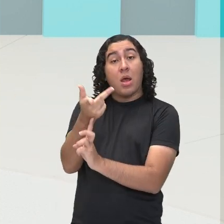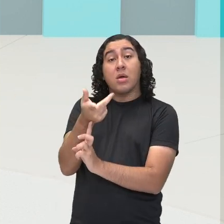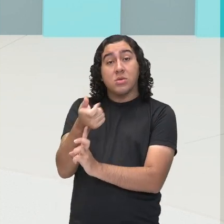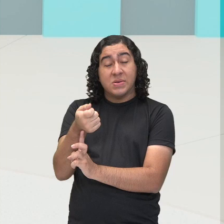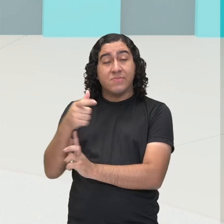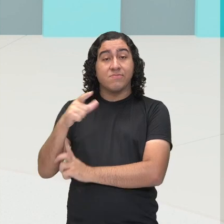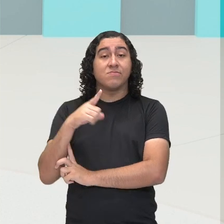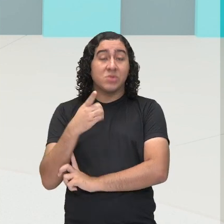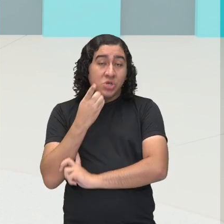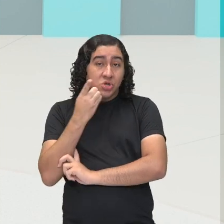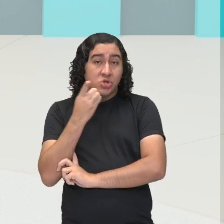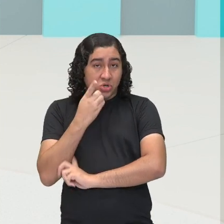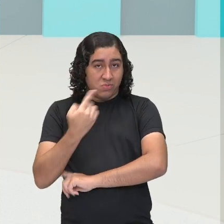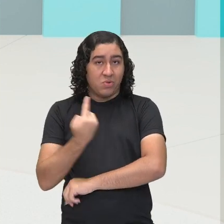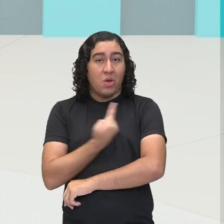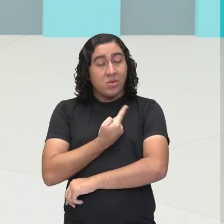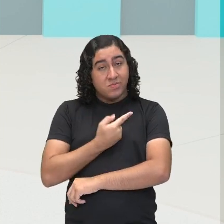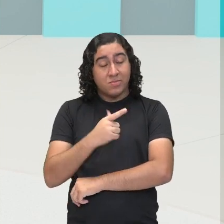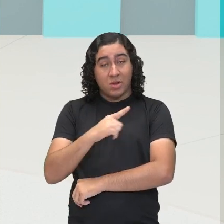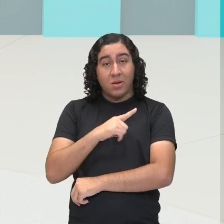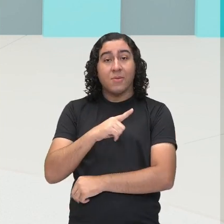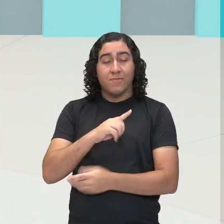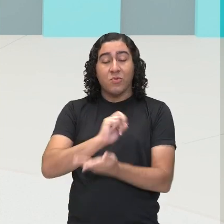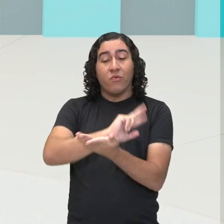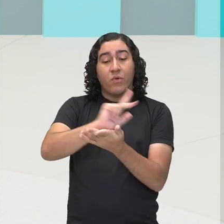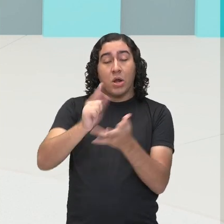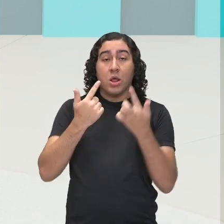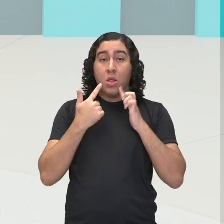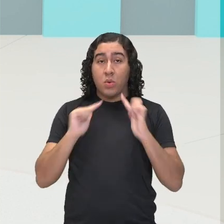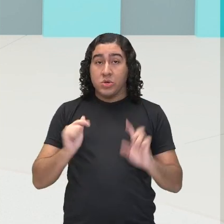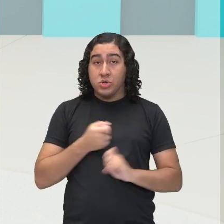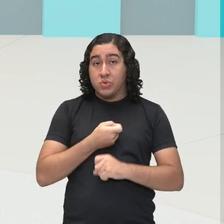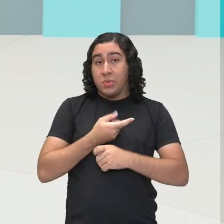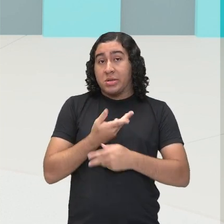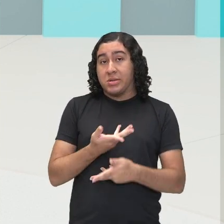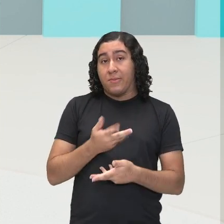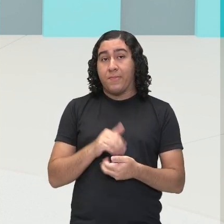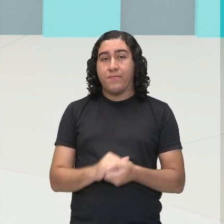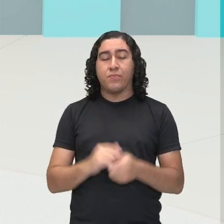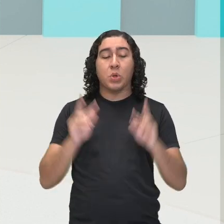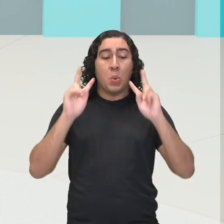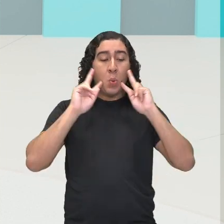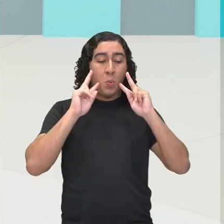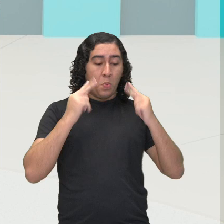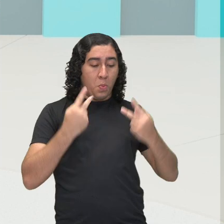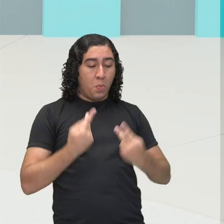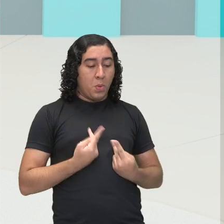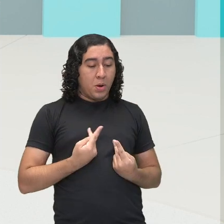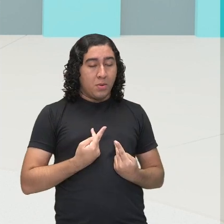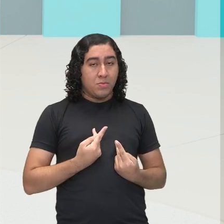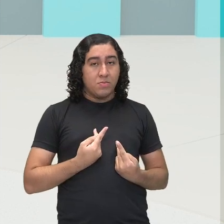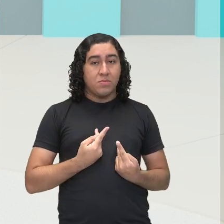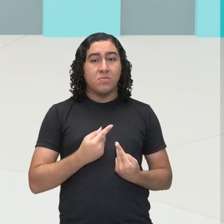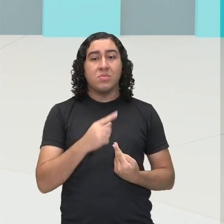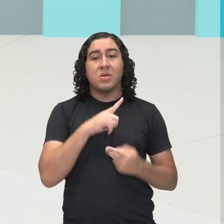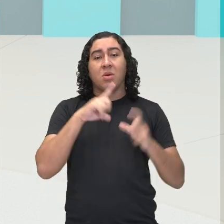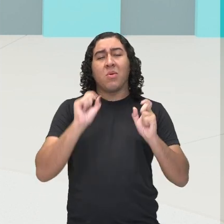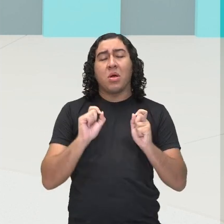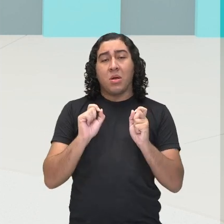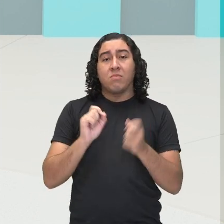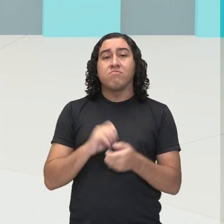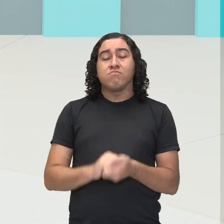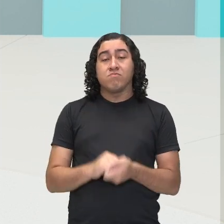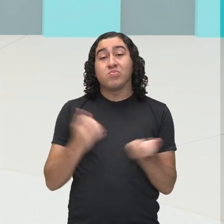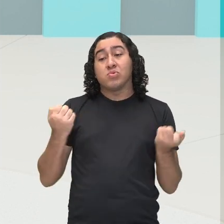nosso cotidiano em diversas linguagens. E o ser humano, ele deseja dar sentido